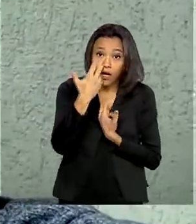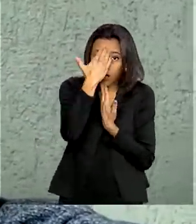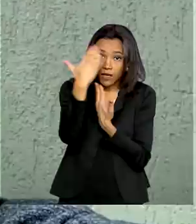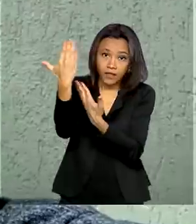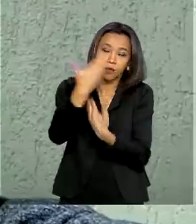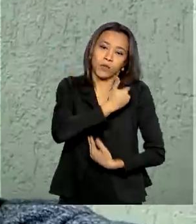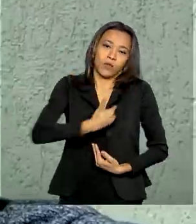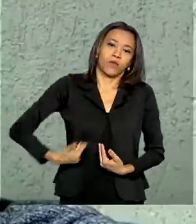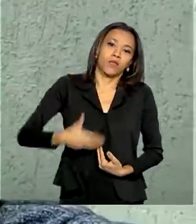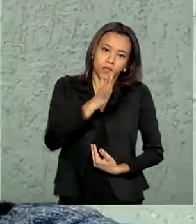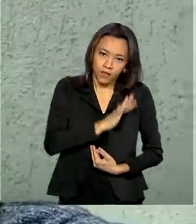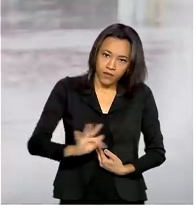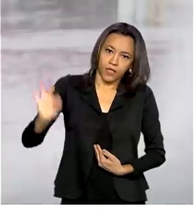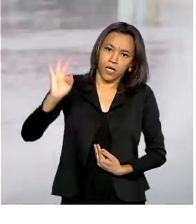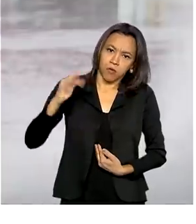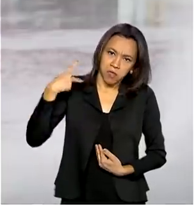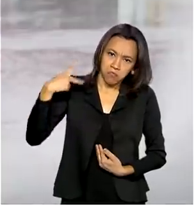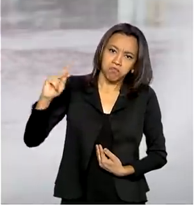governo federal pela iniciativa.